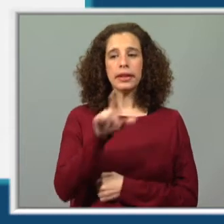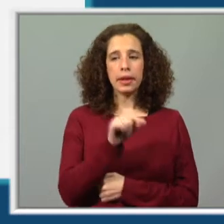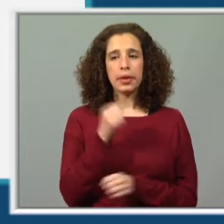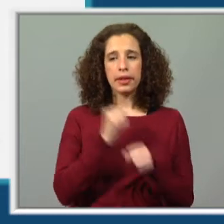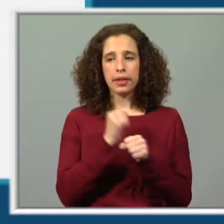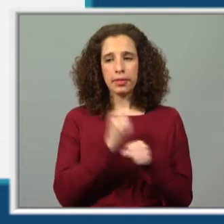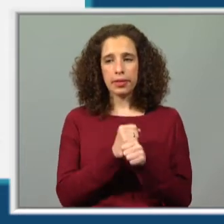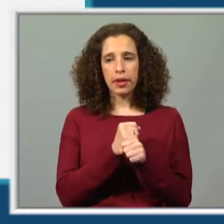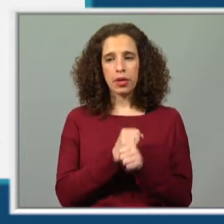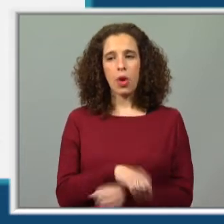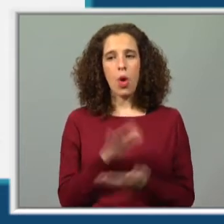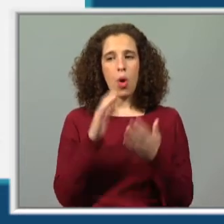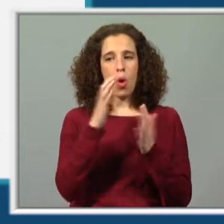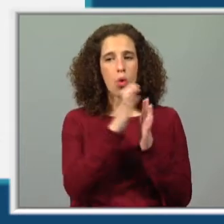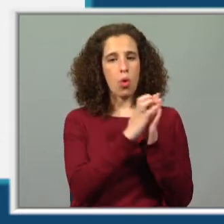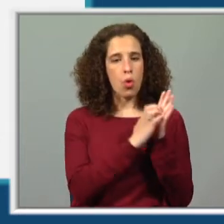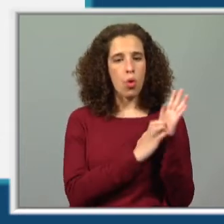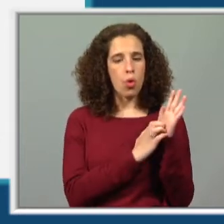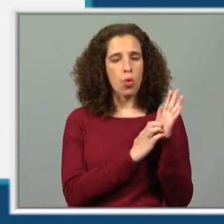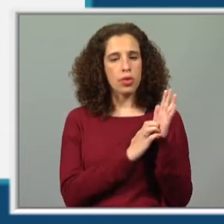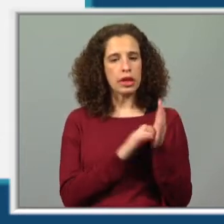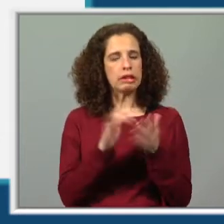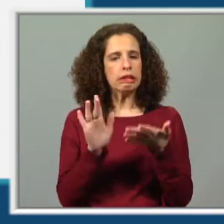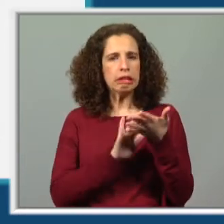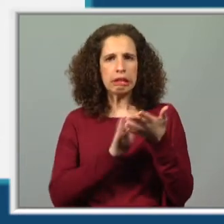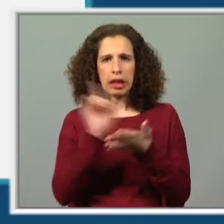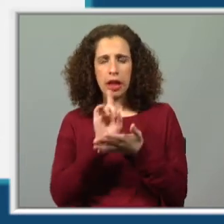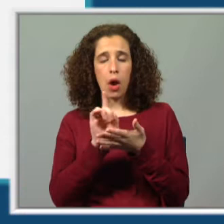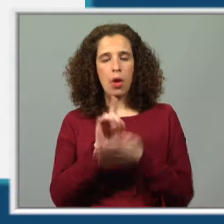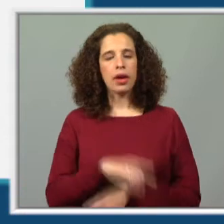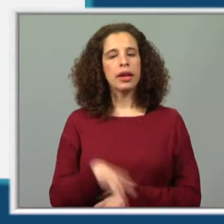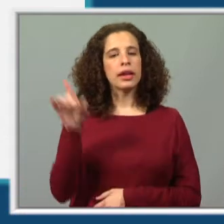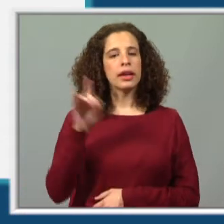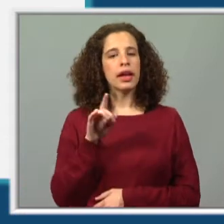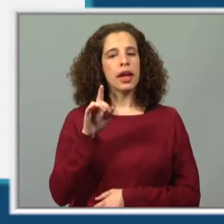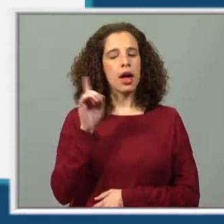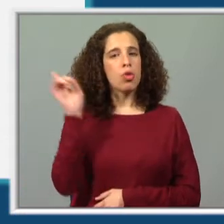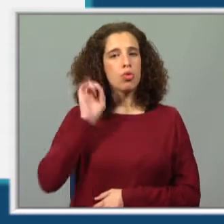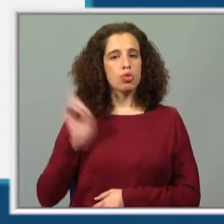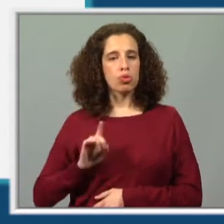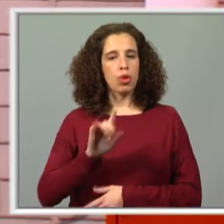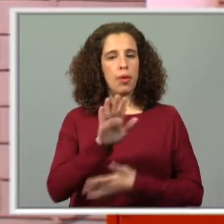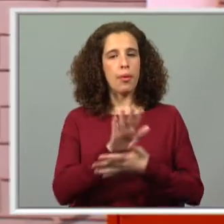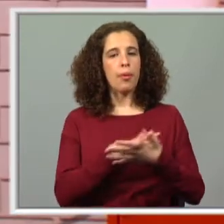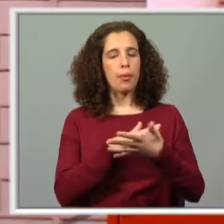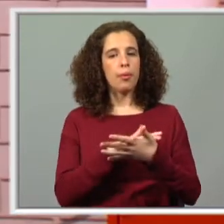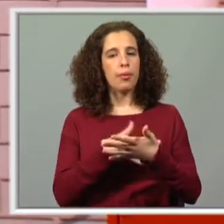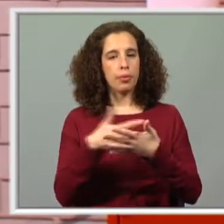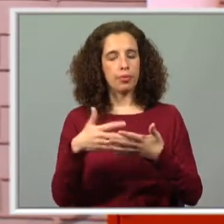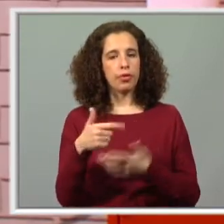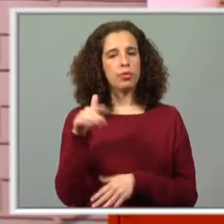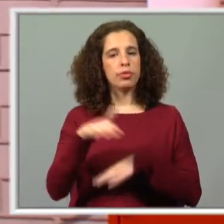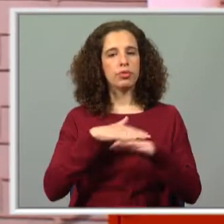também trabalhar o texto não literário, o calendário. E não, eu não vou trazer uma agenda e não vamos preencher um calendário. O que é que vamos